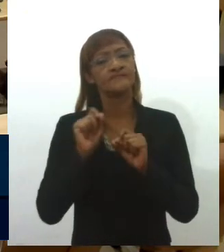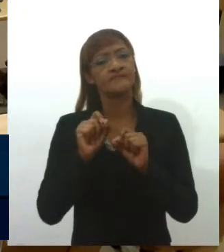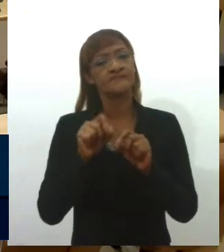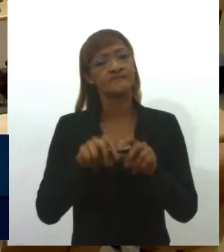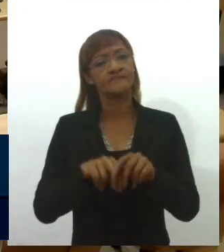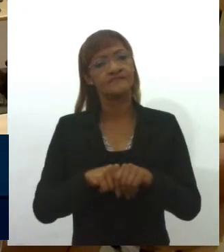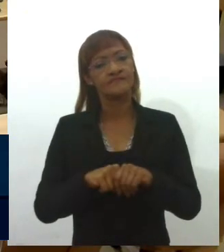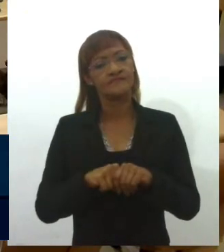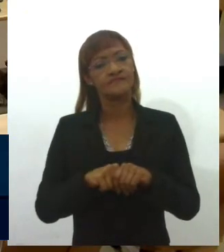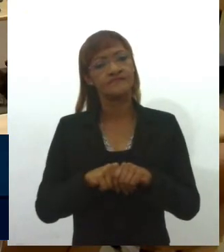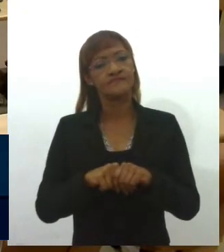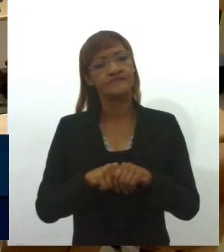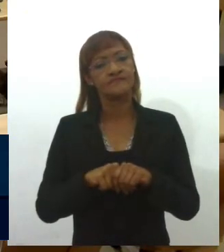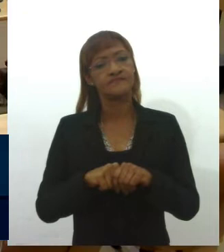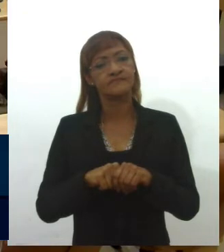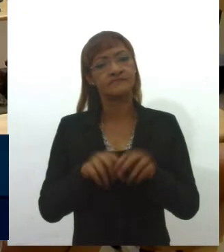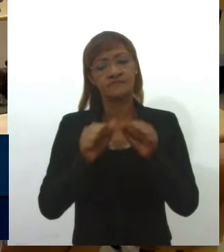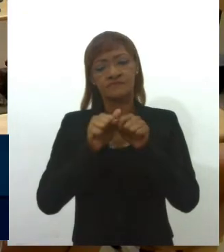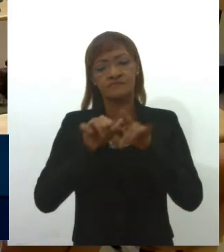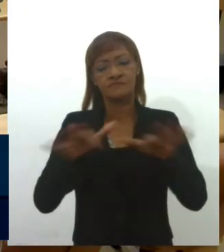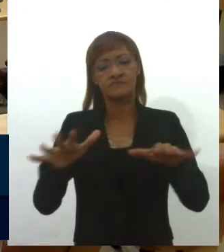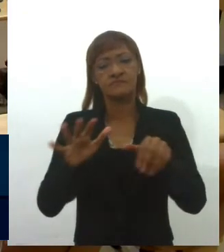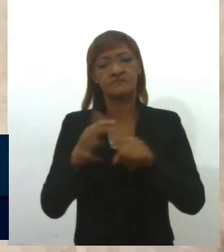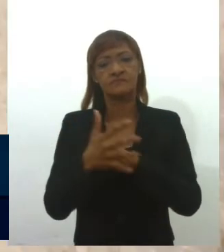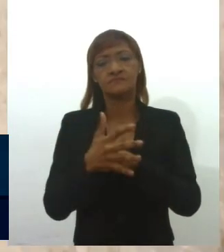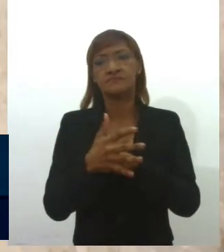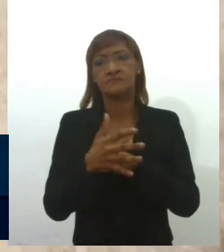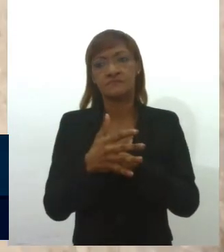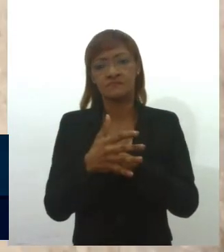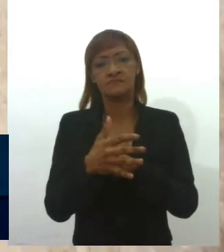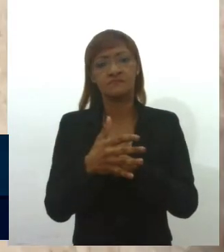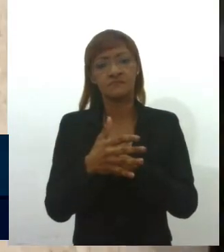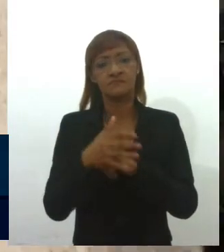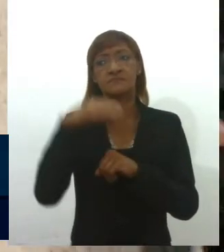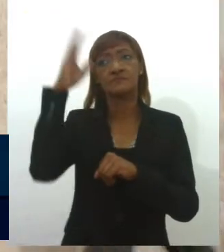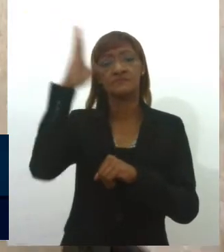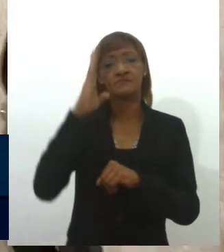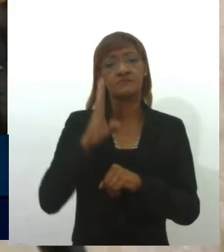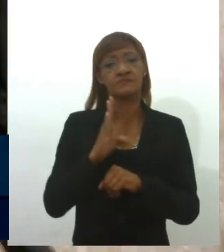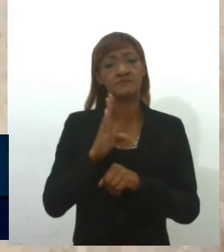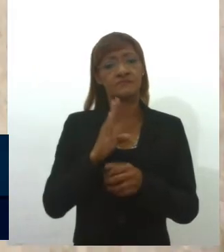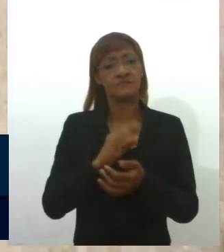sobre a situação da pandemia atualmente no Brasil e em Sergipe.